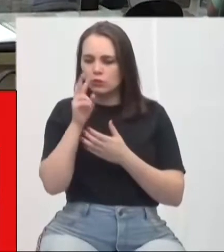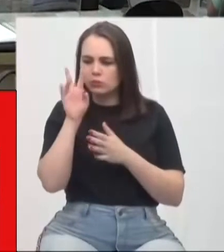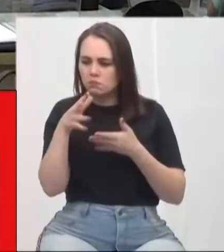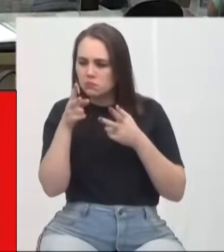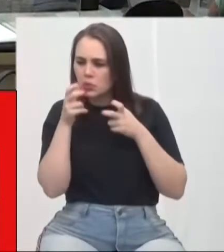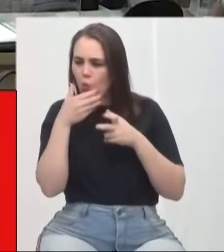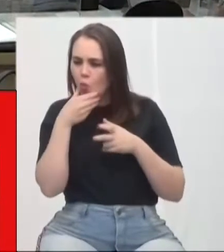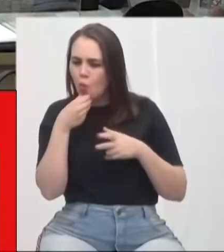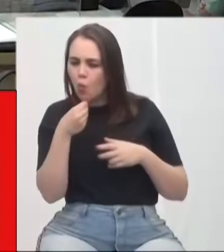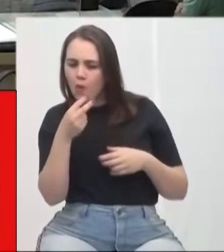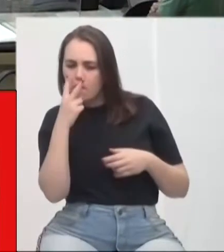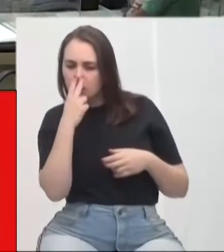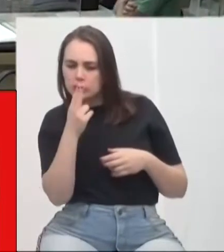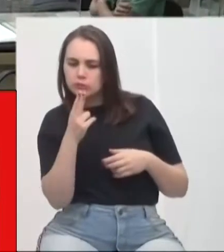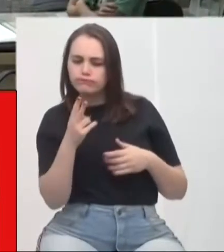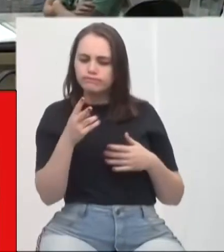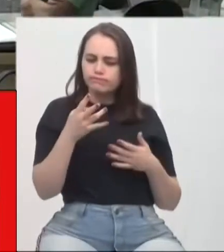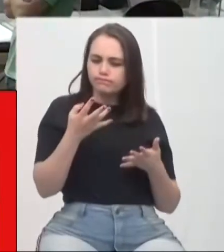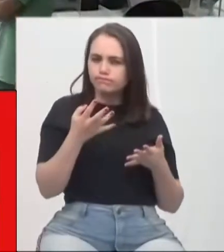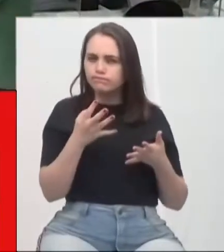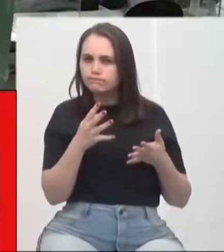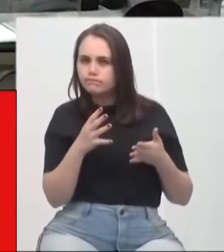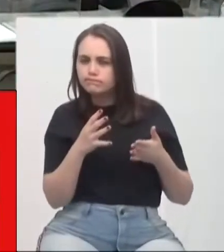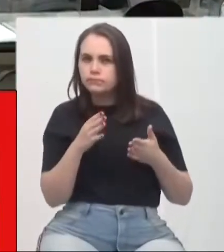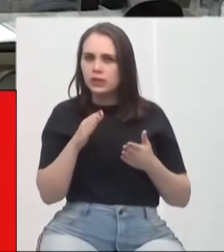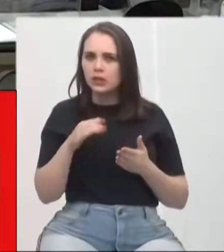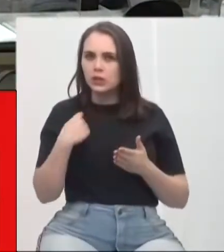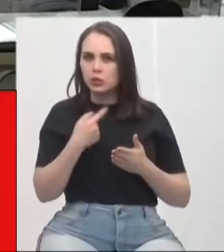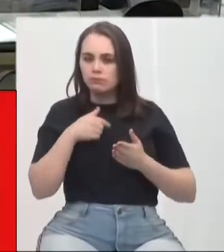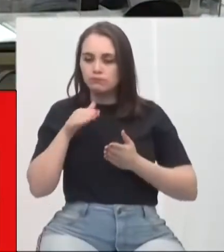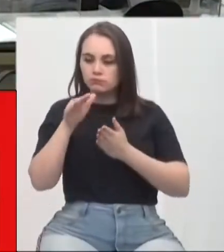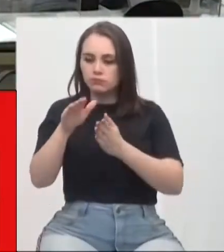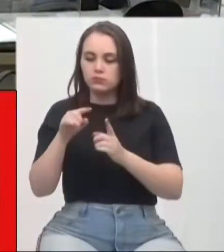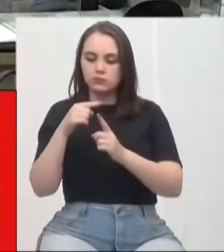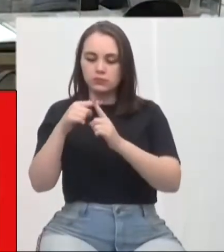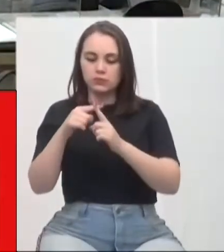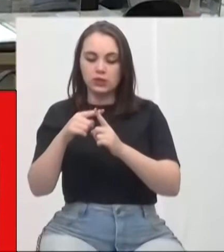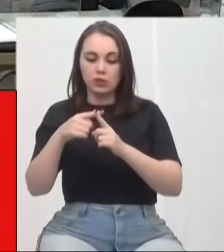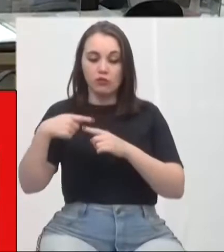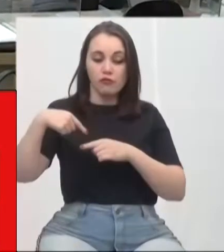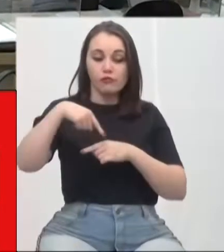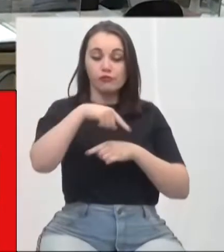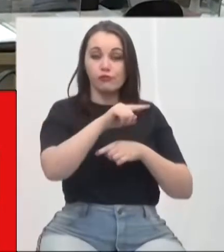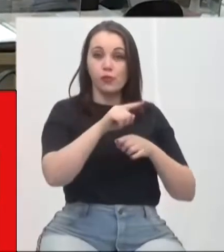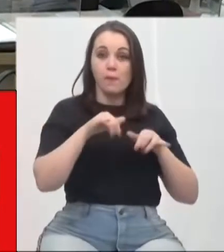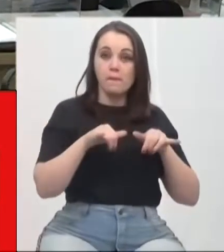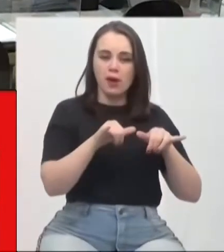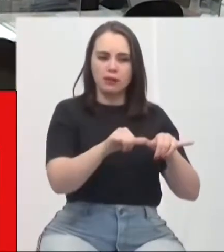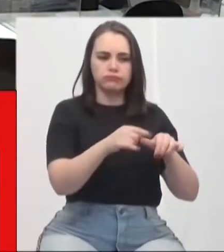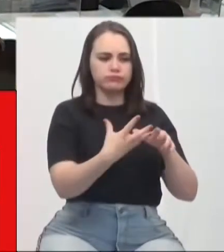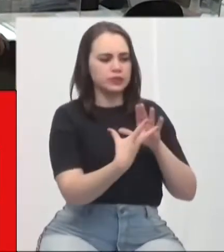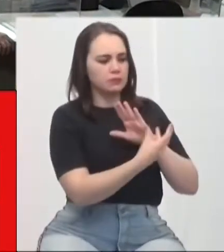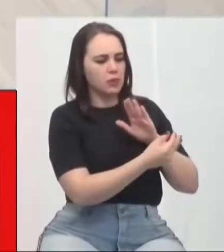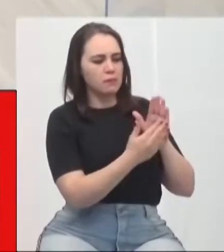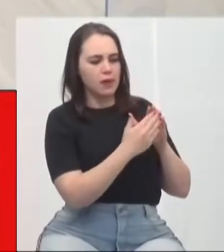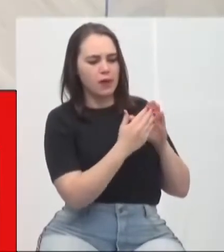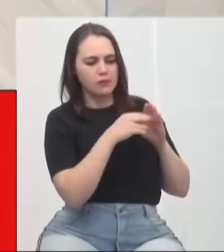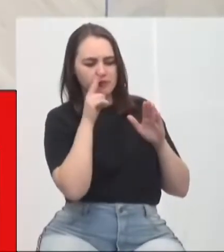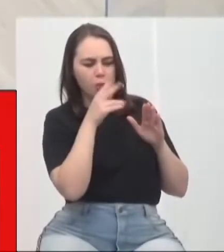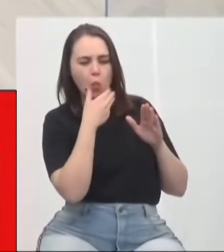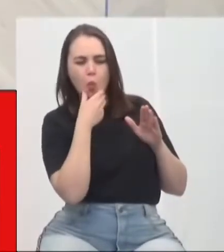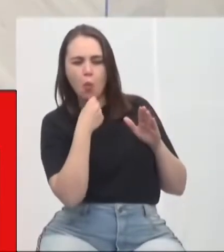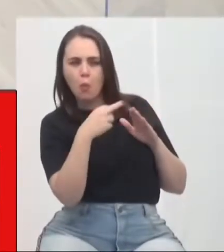em uma atitude suspeita. Saímos de um velório, passamos no supermercado e ao sair do estabelecimento percebi um homem suspeito.